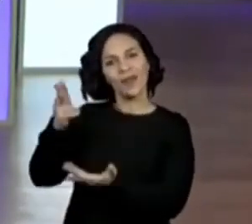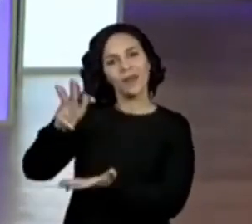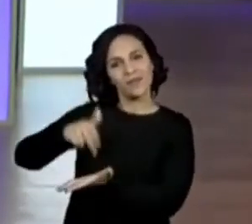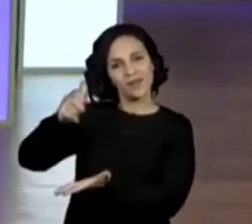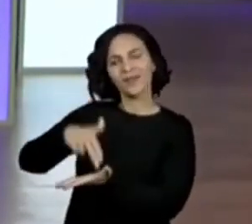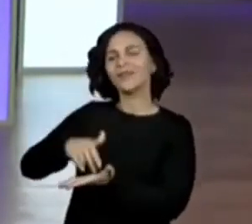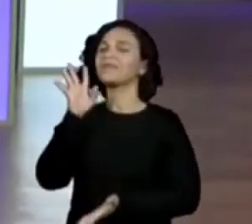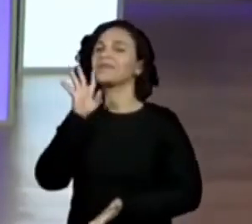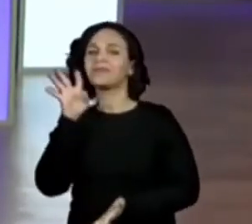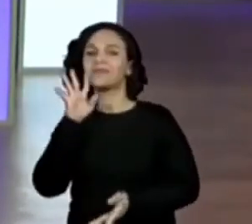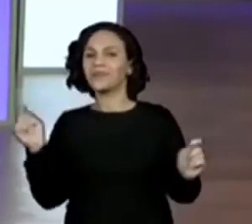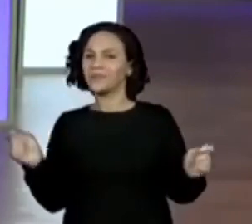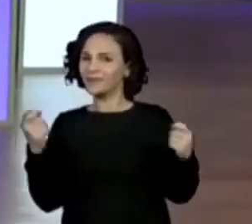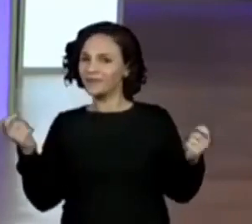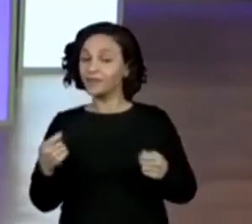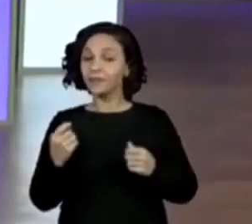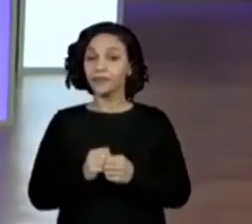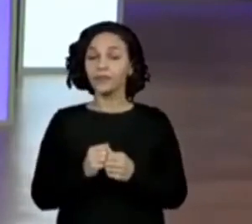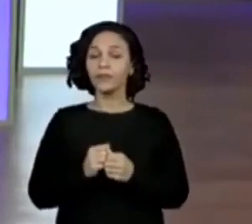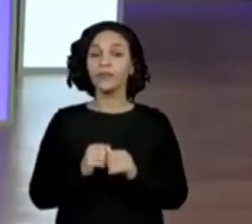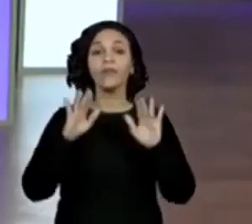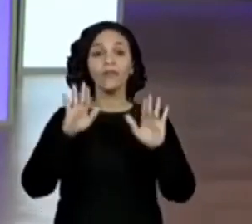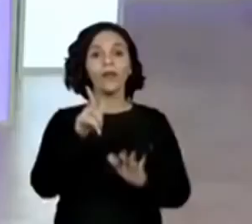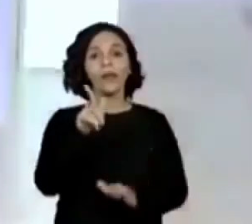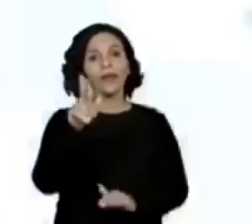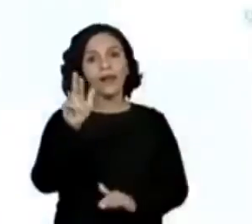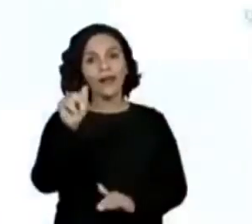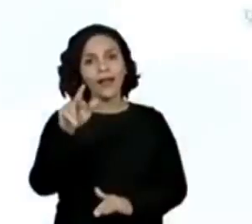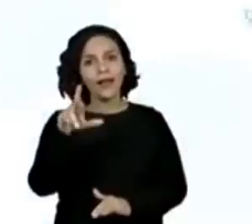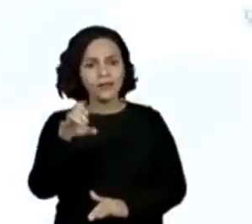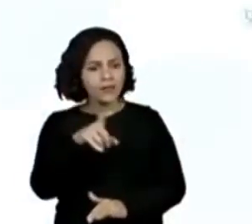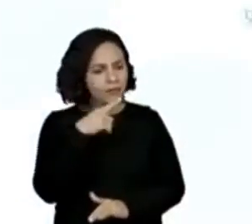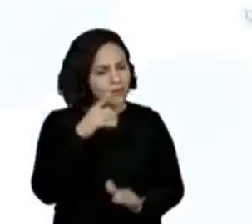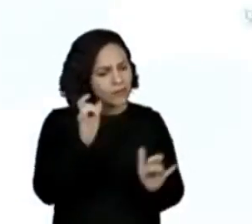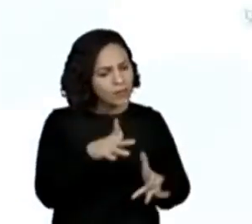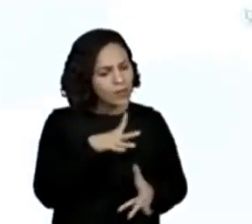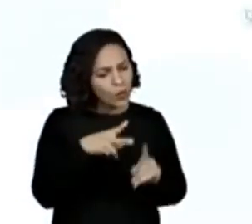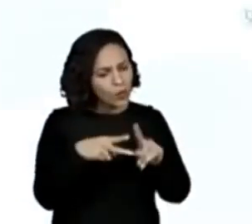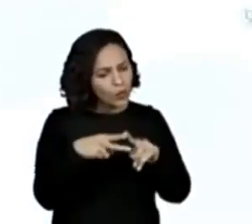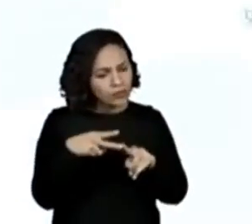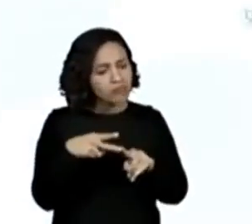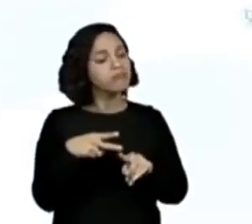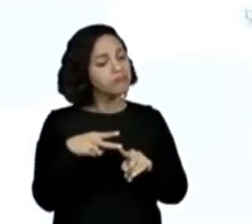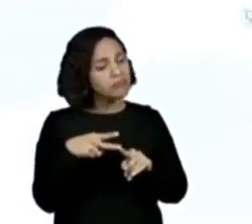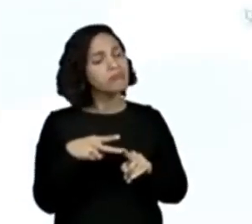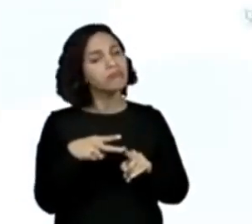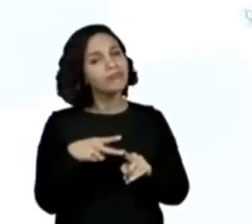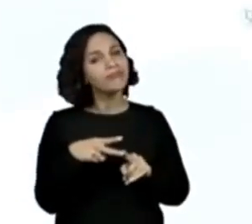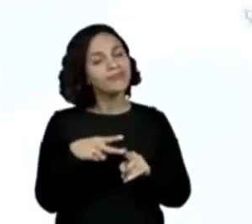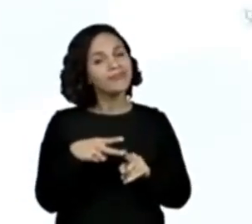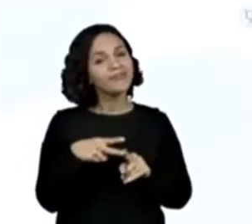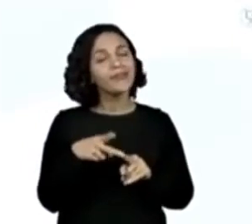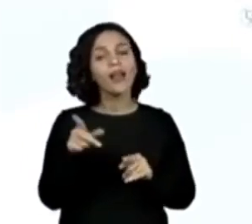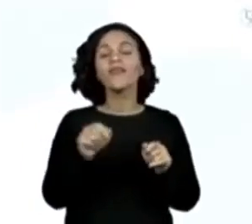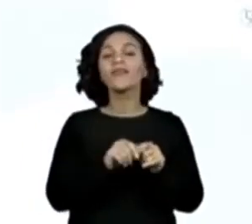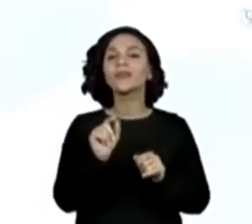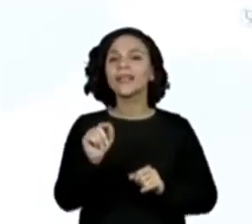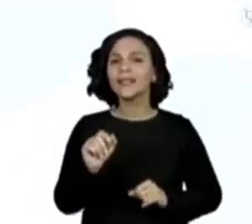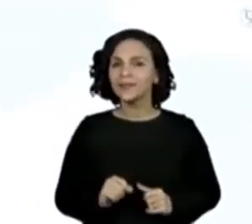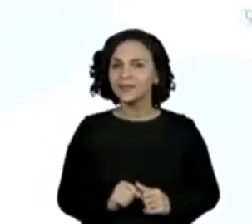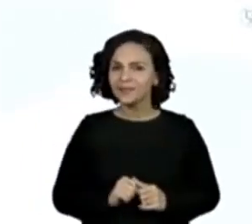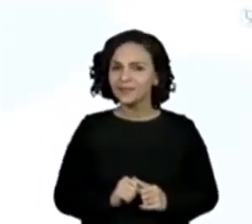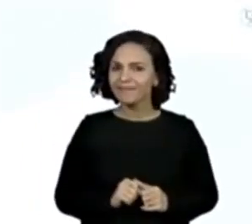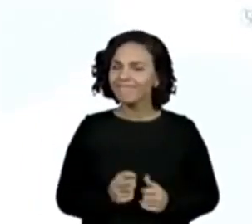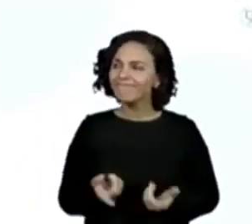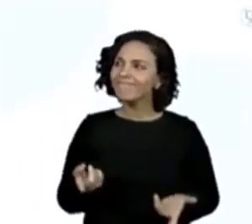corda, muito bem. A Grace encontrou essas duas cordas lá no quintal do senhor José. E aí, o que